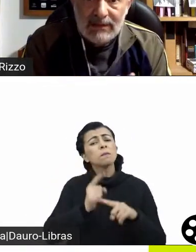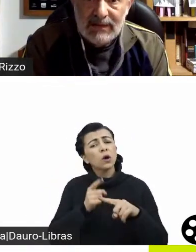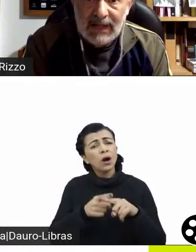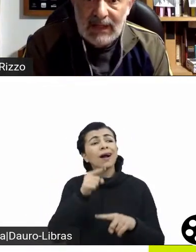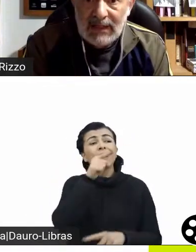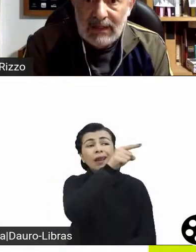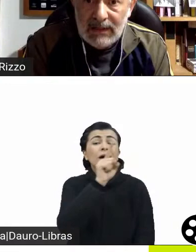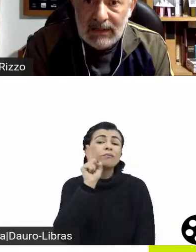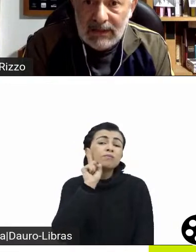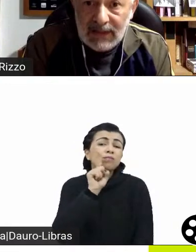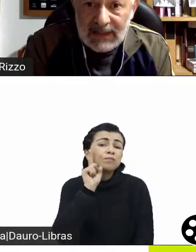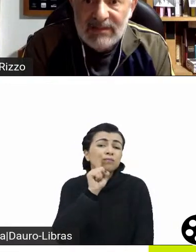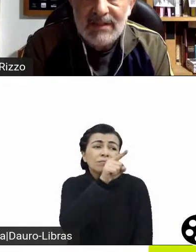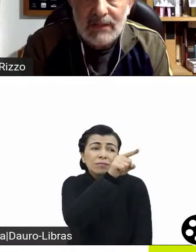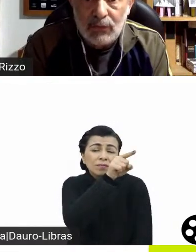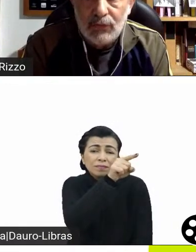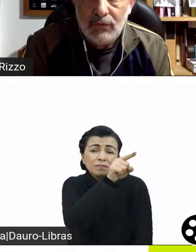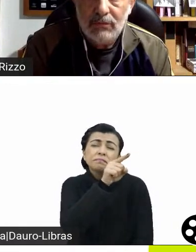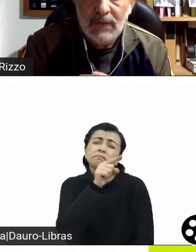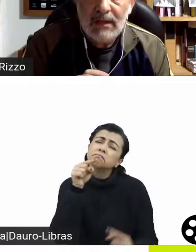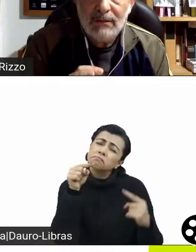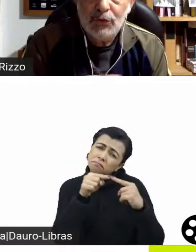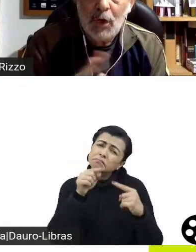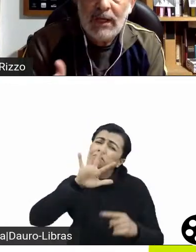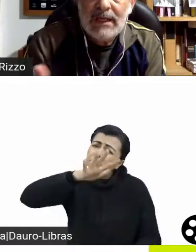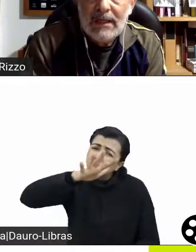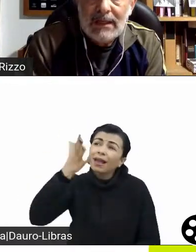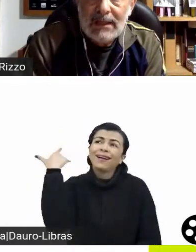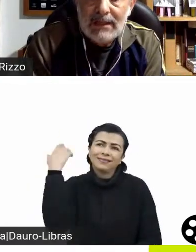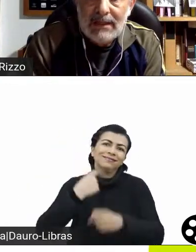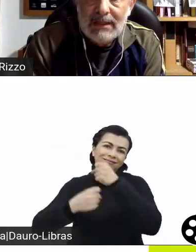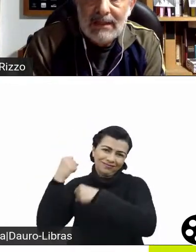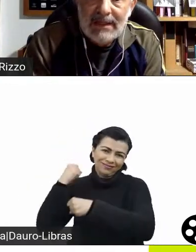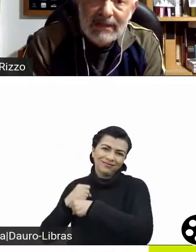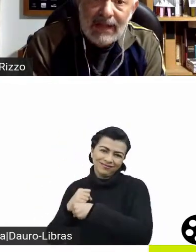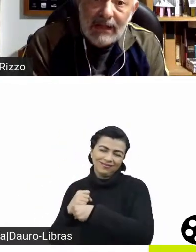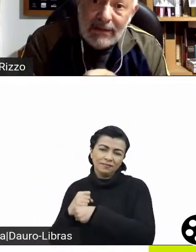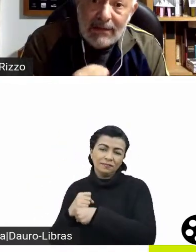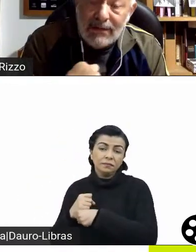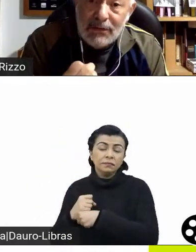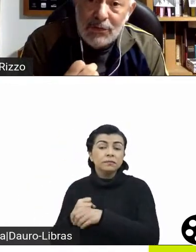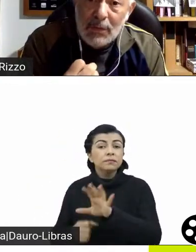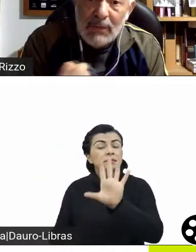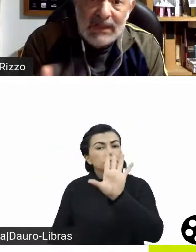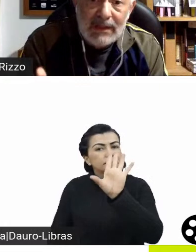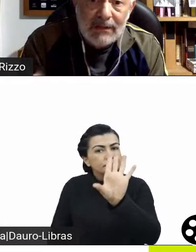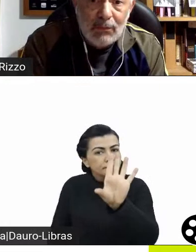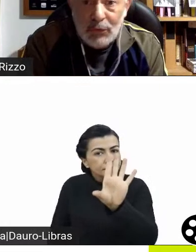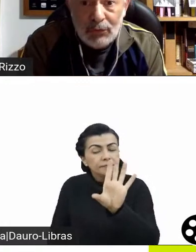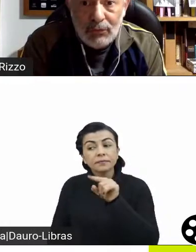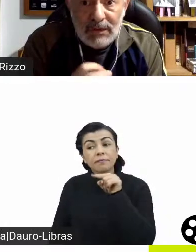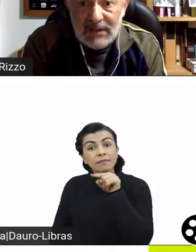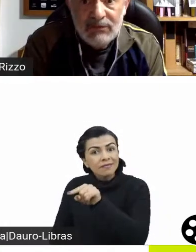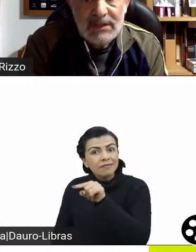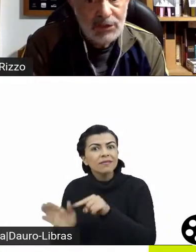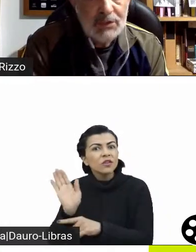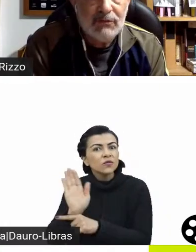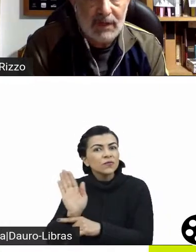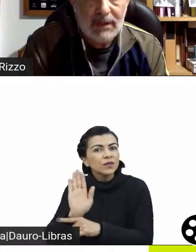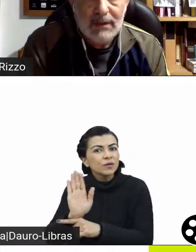daqueles anos, só que ele lida de uma maneira muito